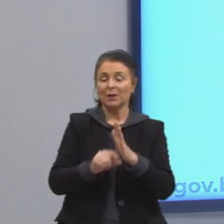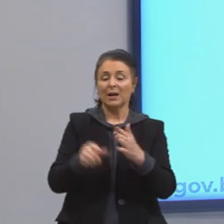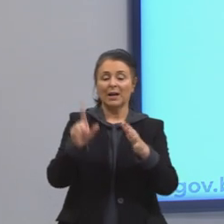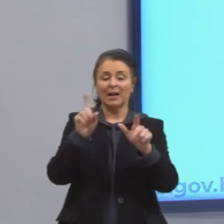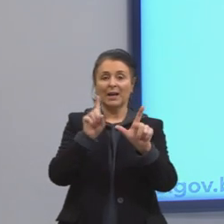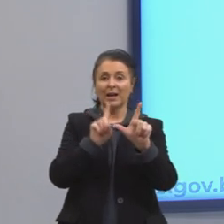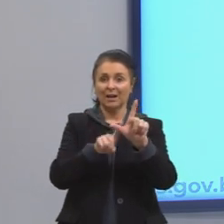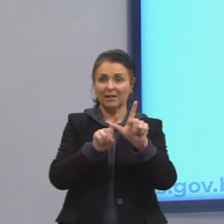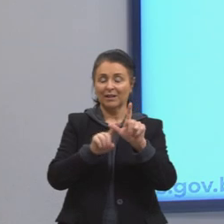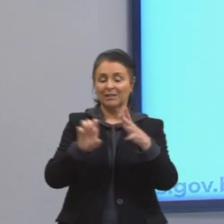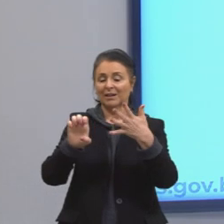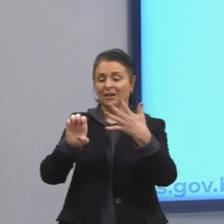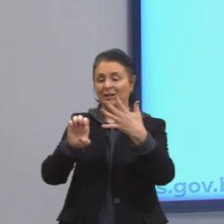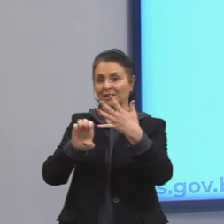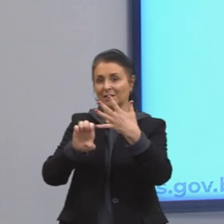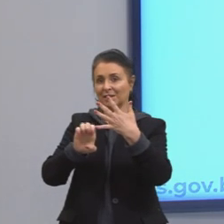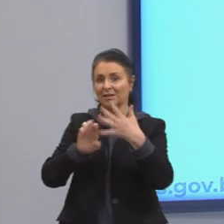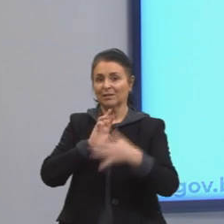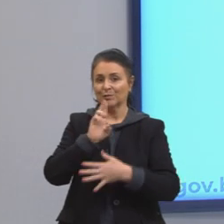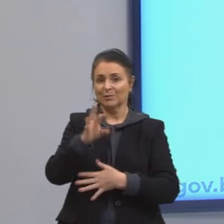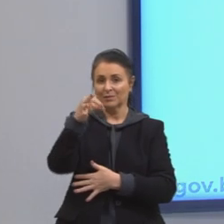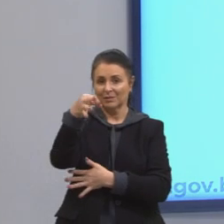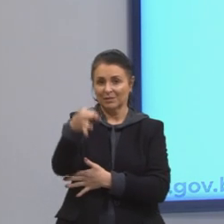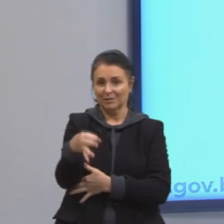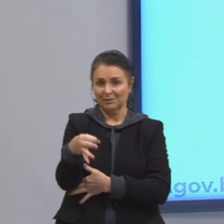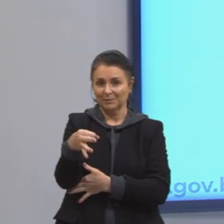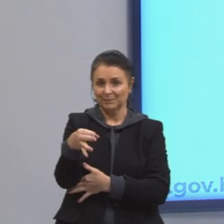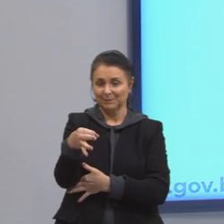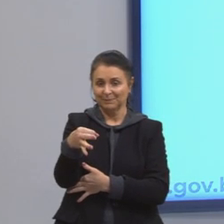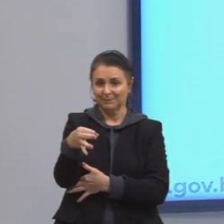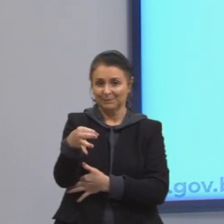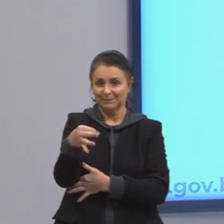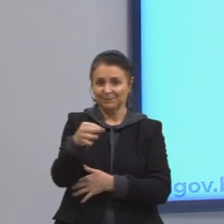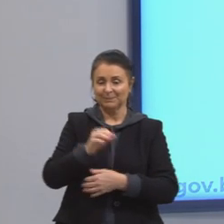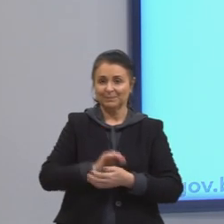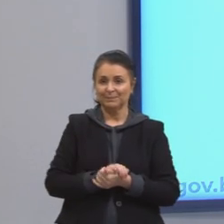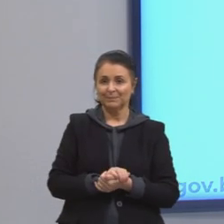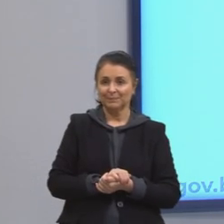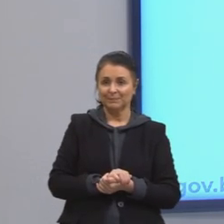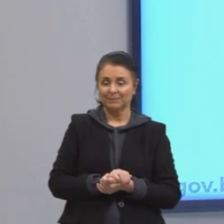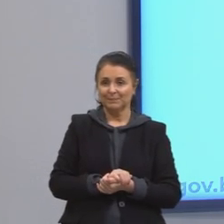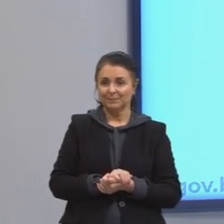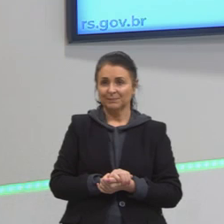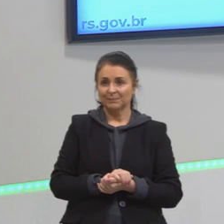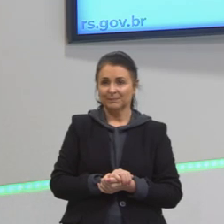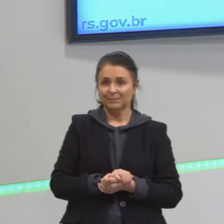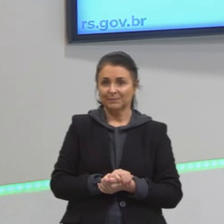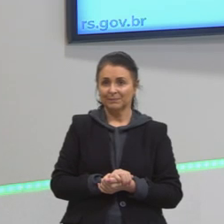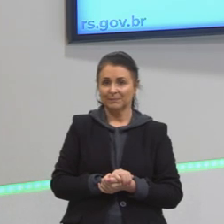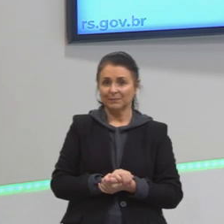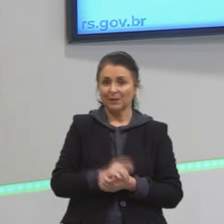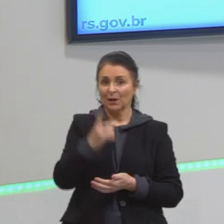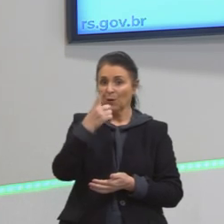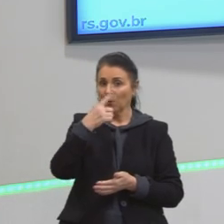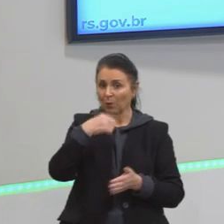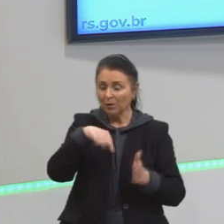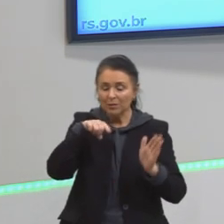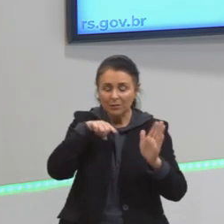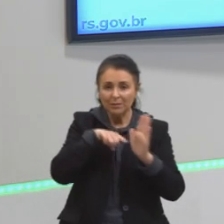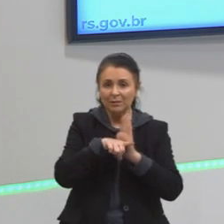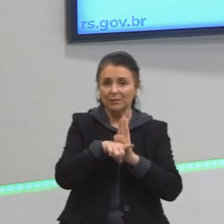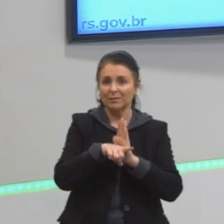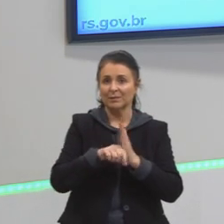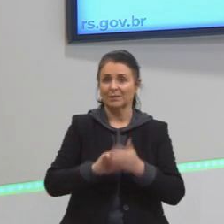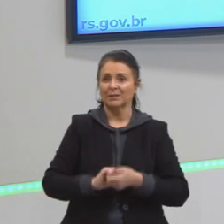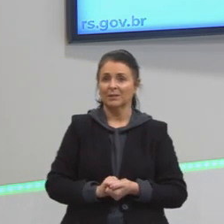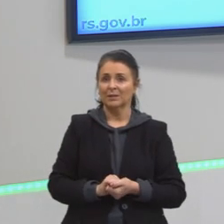junho, menor em agosto. A alternativa correta é a letra E. Então, vamos para mais uma questão.